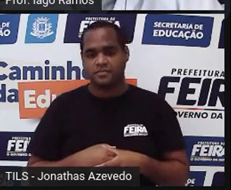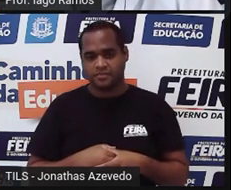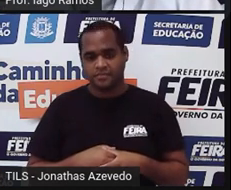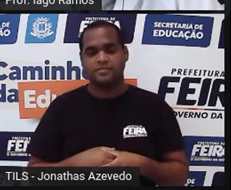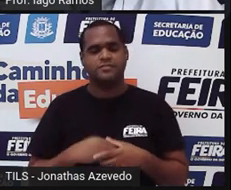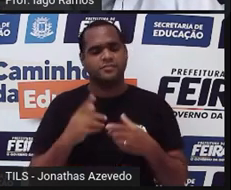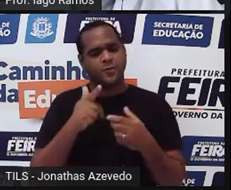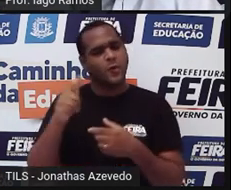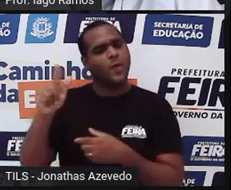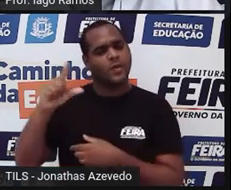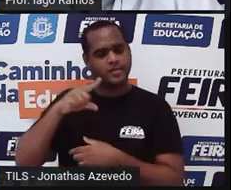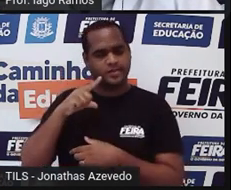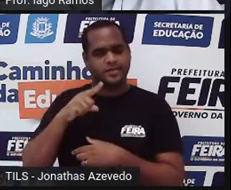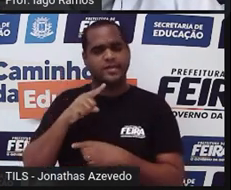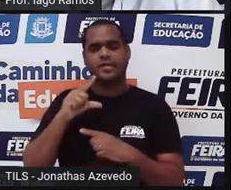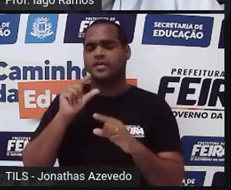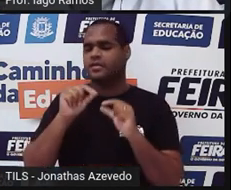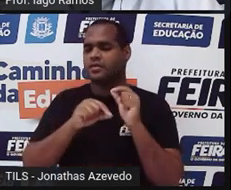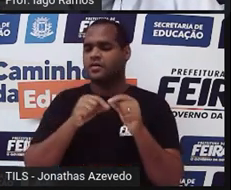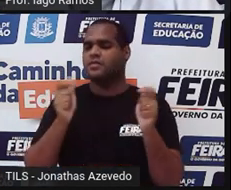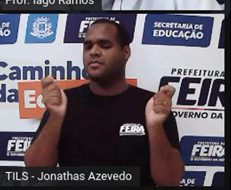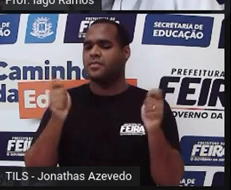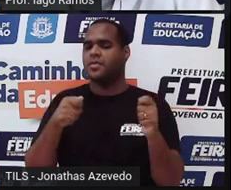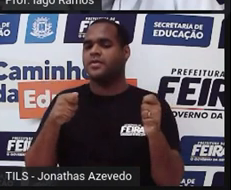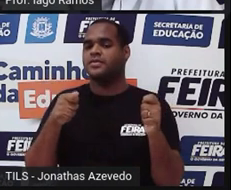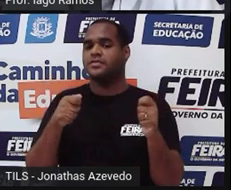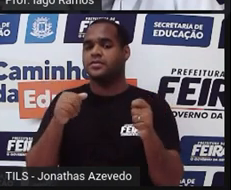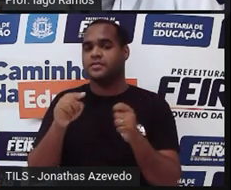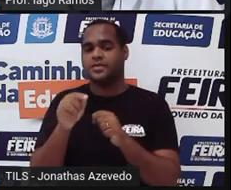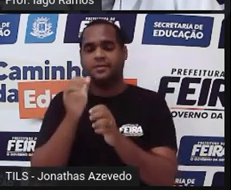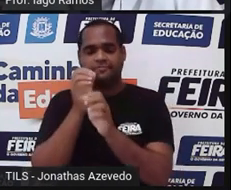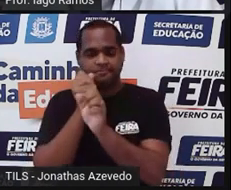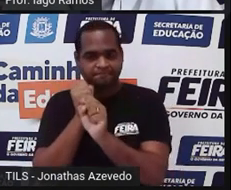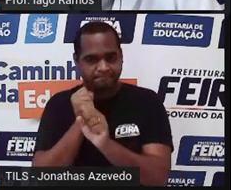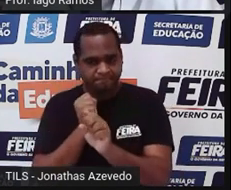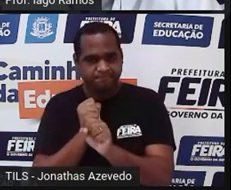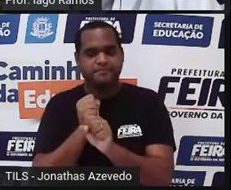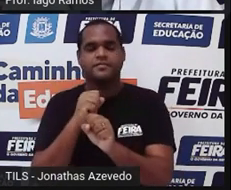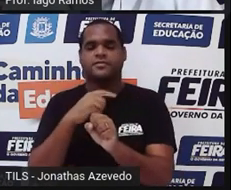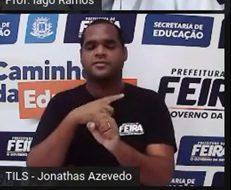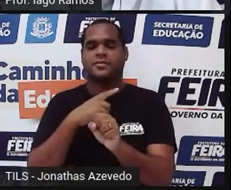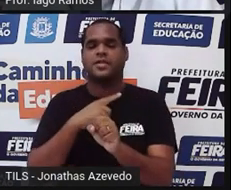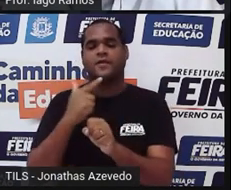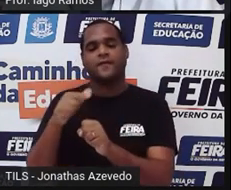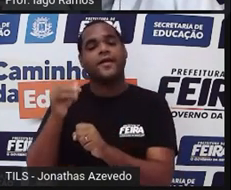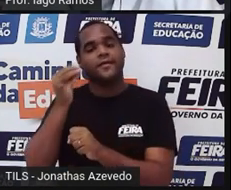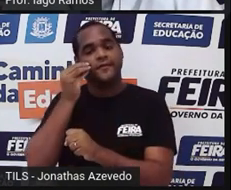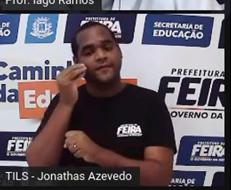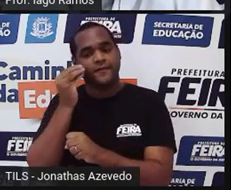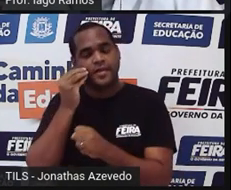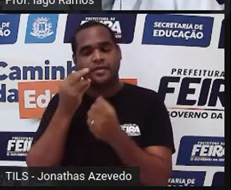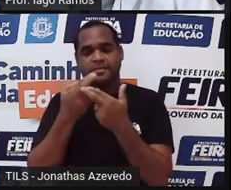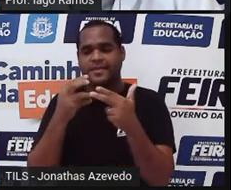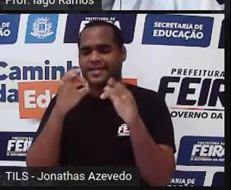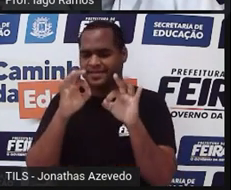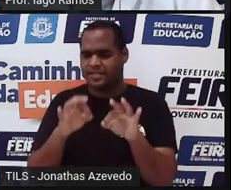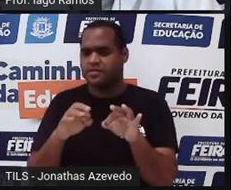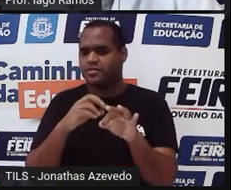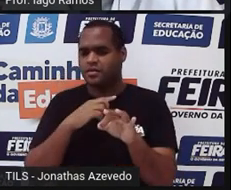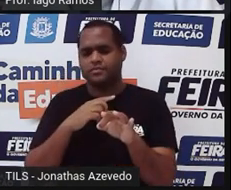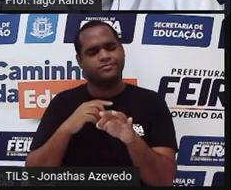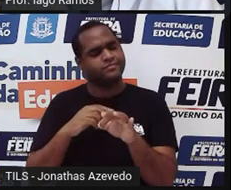isso com a outra parte da condição, já vou colocar as continhas aqui, a gente vai ver também que não vai dar certo.